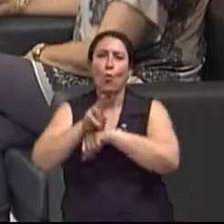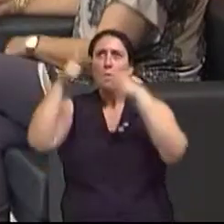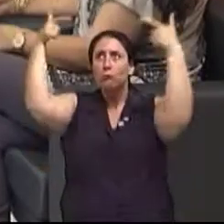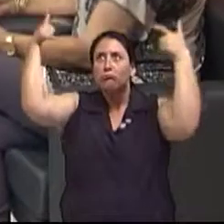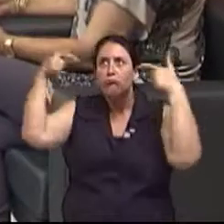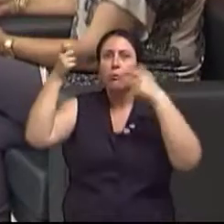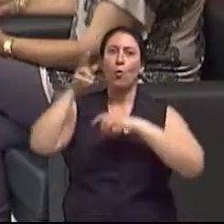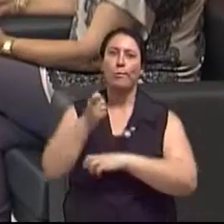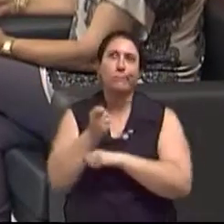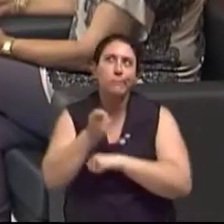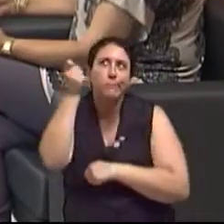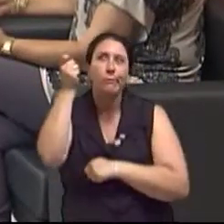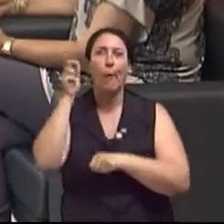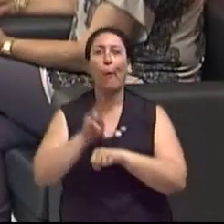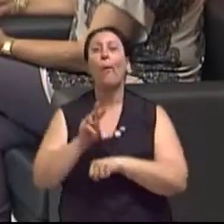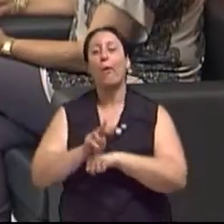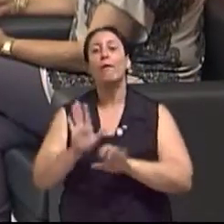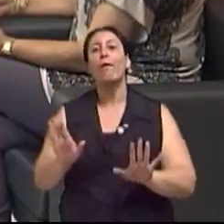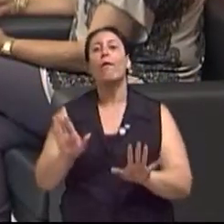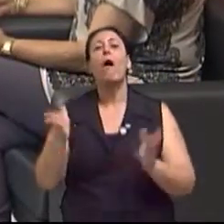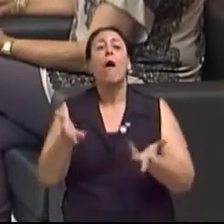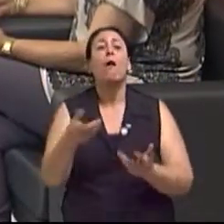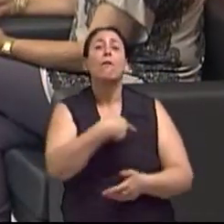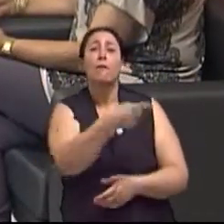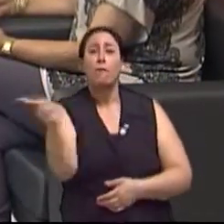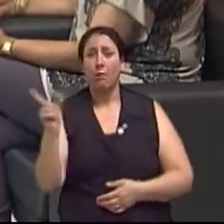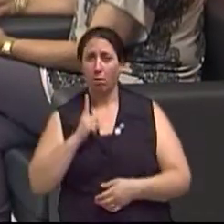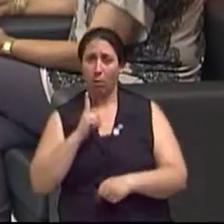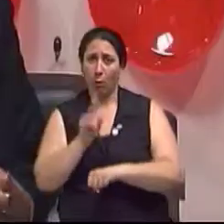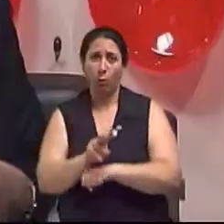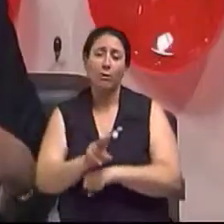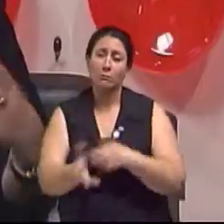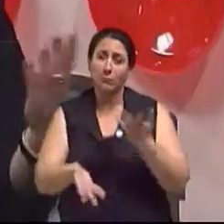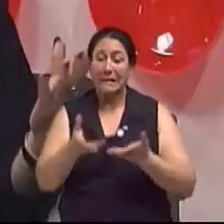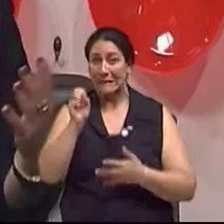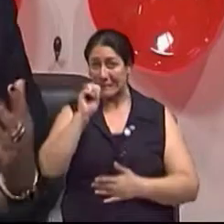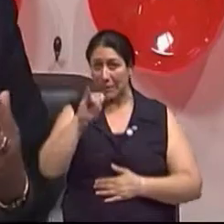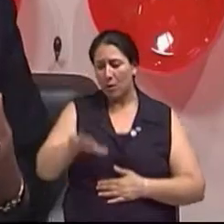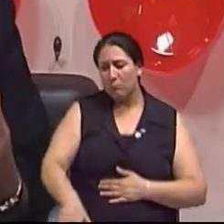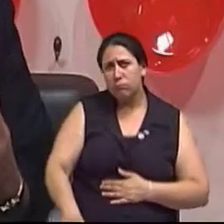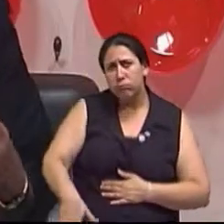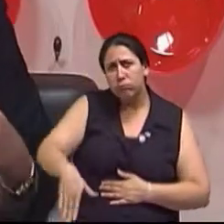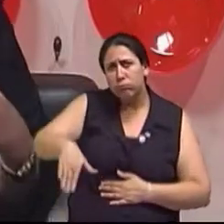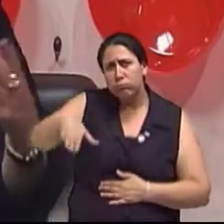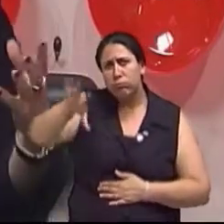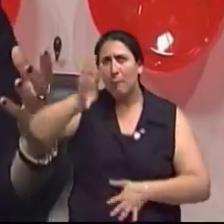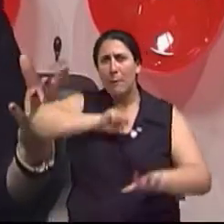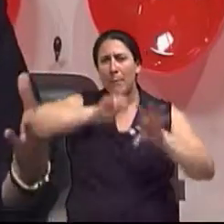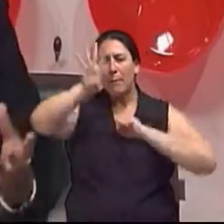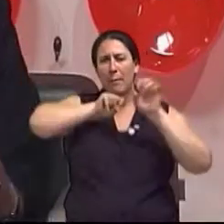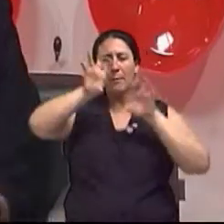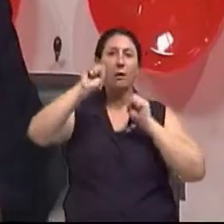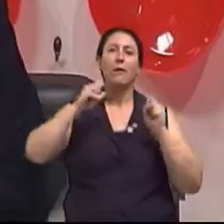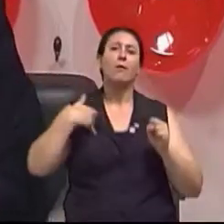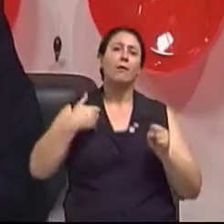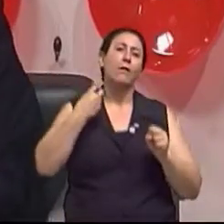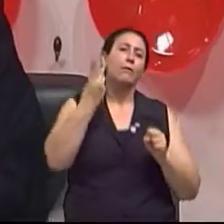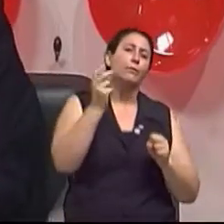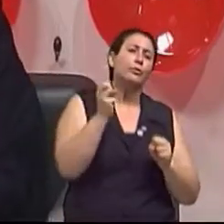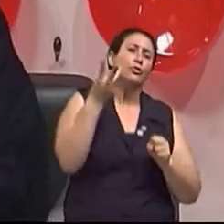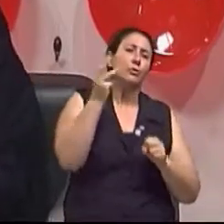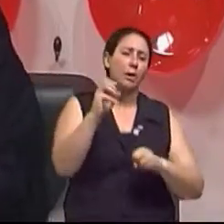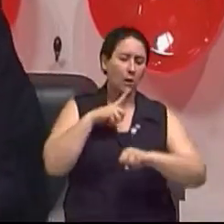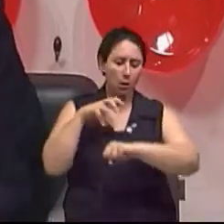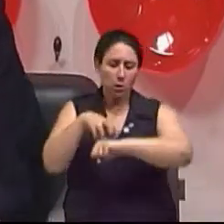tanto sol assim. E daí, então, quem pega muito sol desde criança vai apresentar manchas com 20, 30 anos de